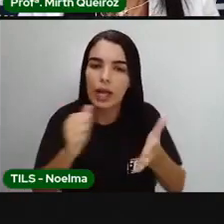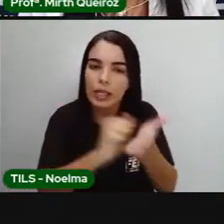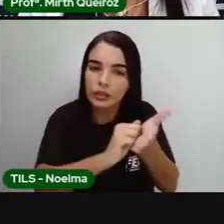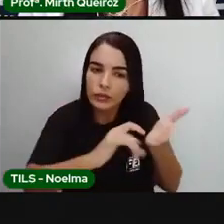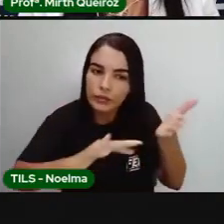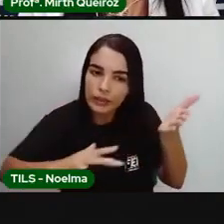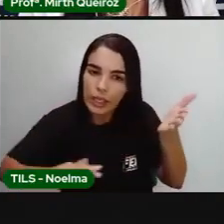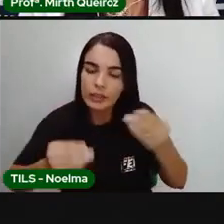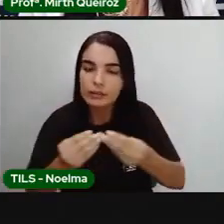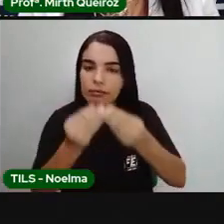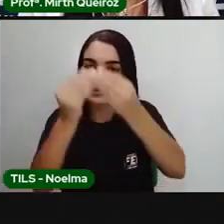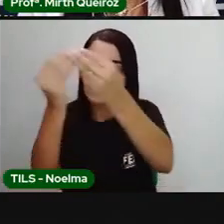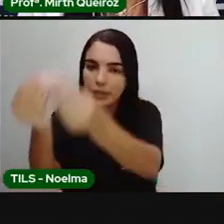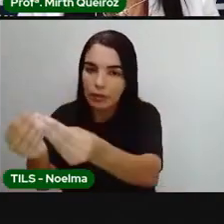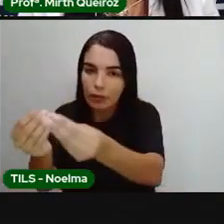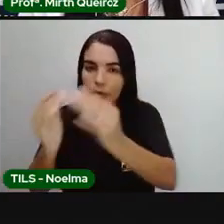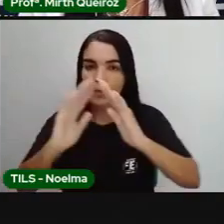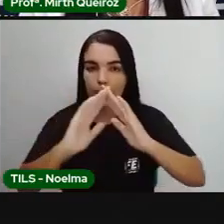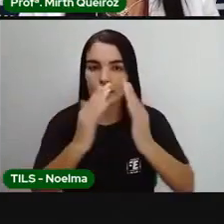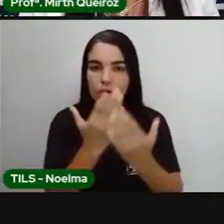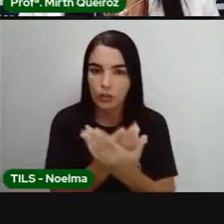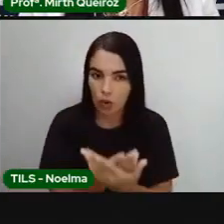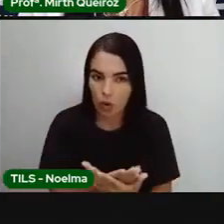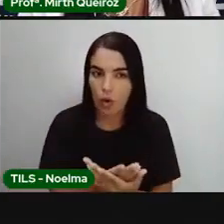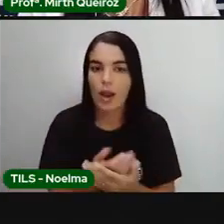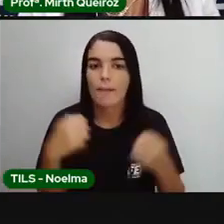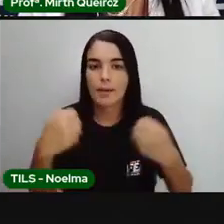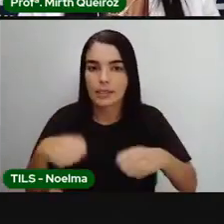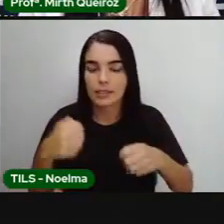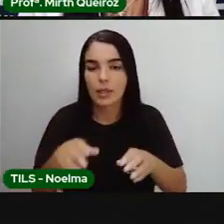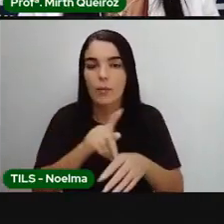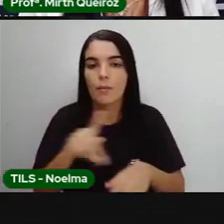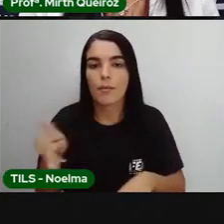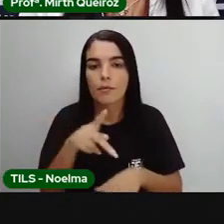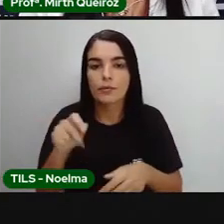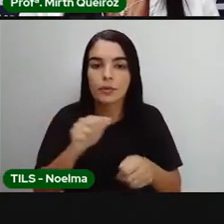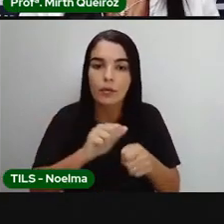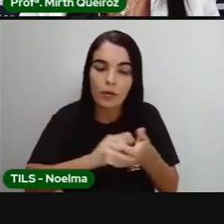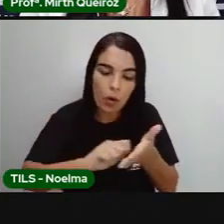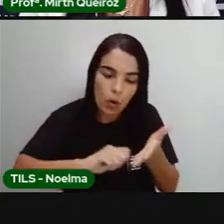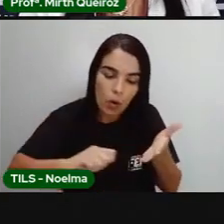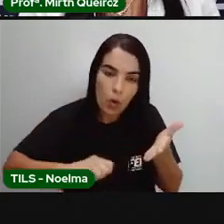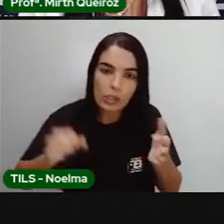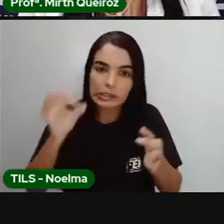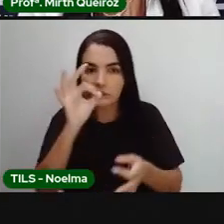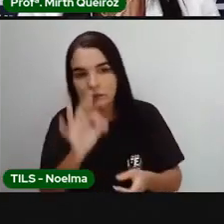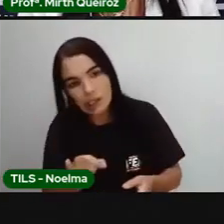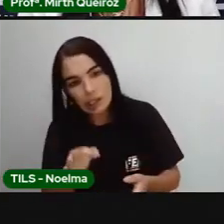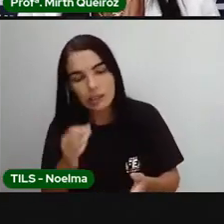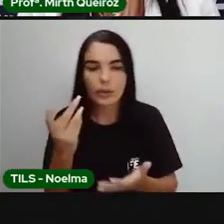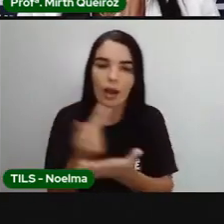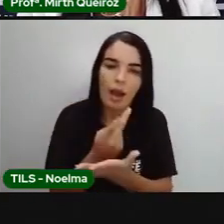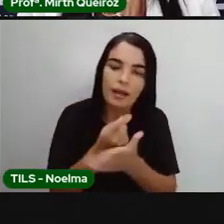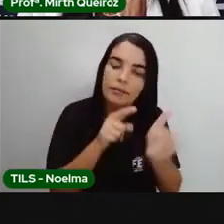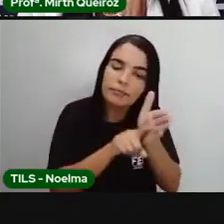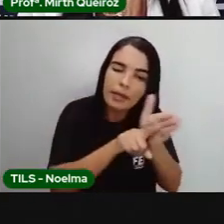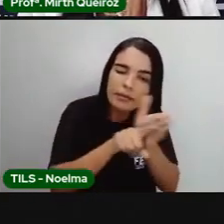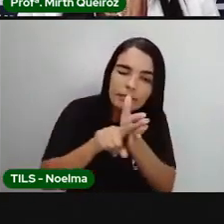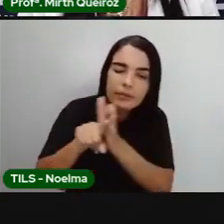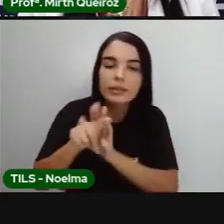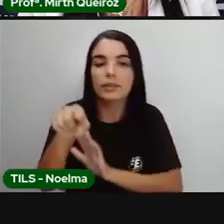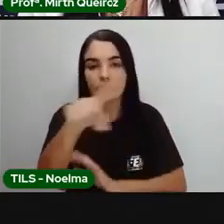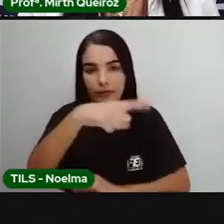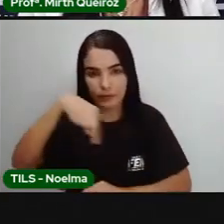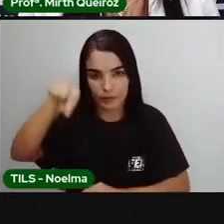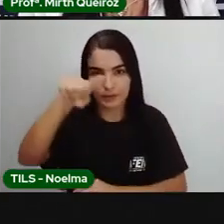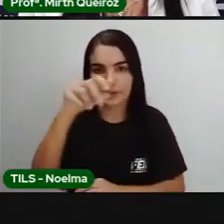ser entregue às escolas. Não pode deixar de entregar, porque os professores vão corrigir, vão avaliar vocês a partir